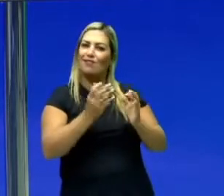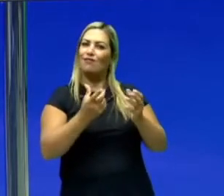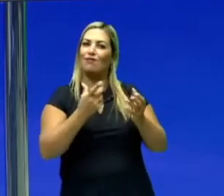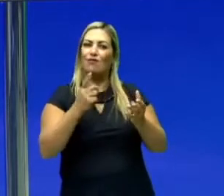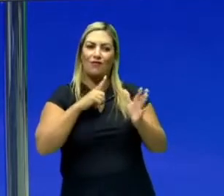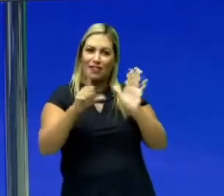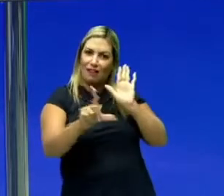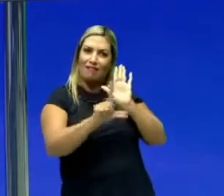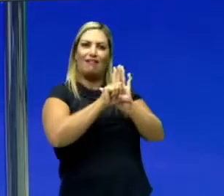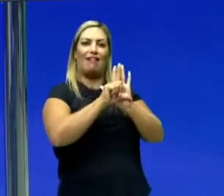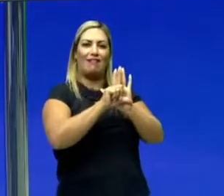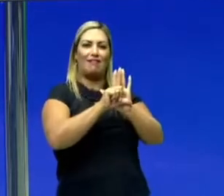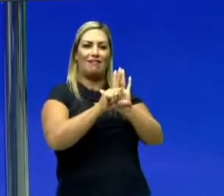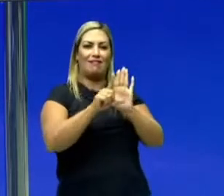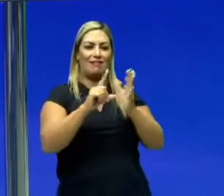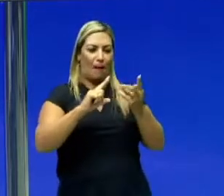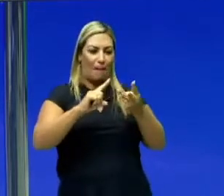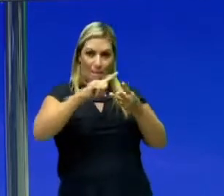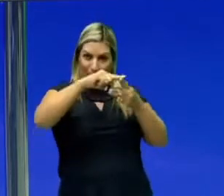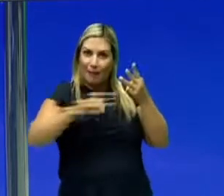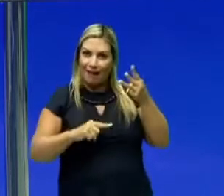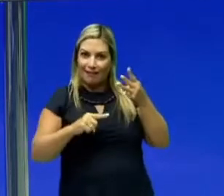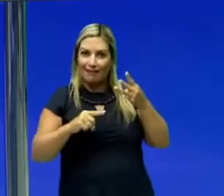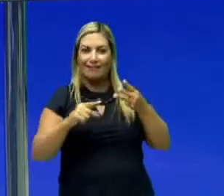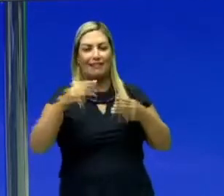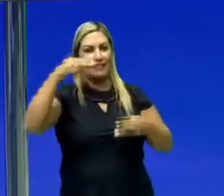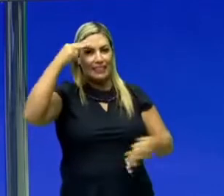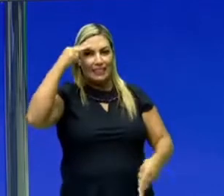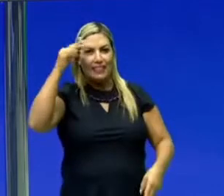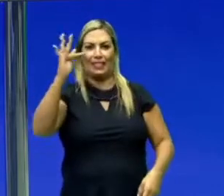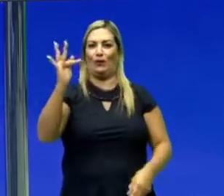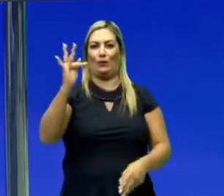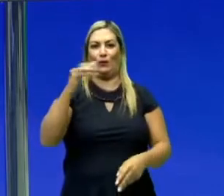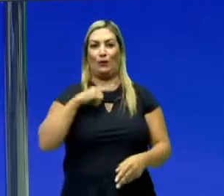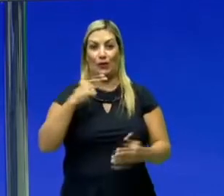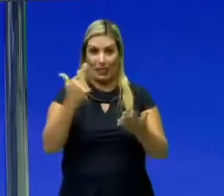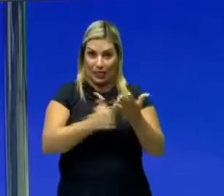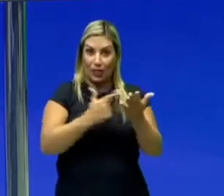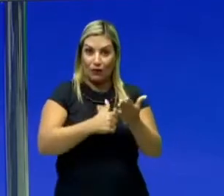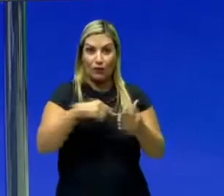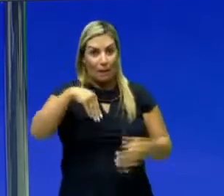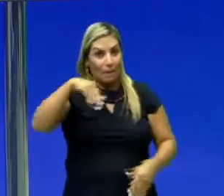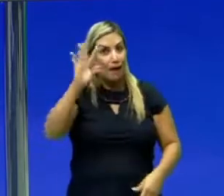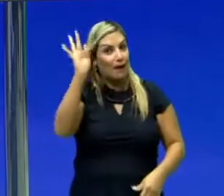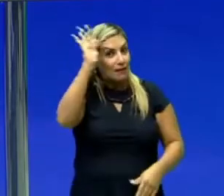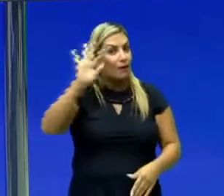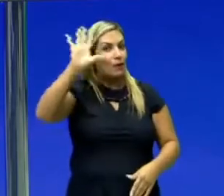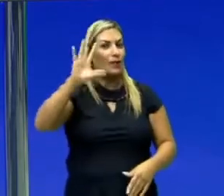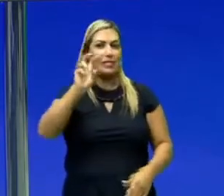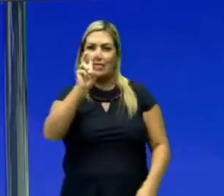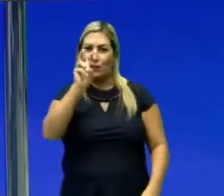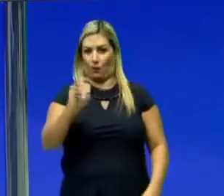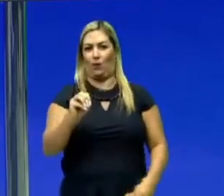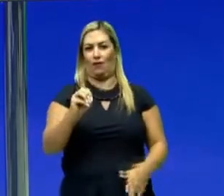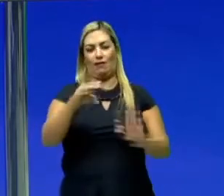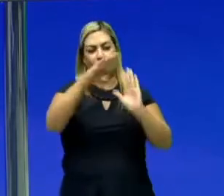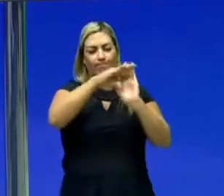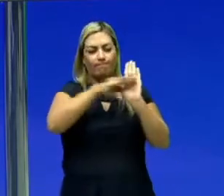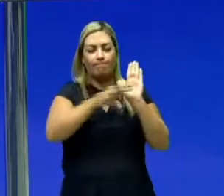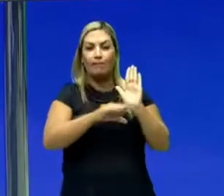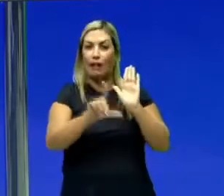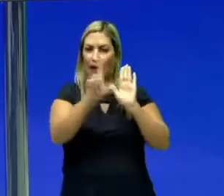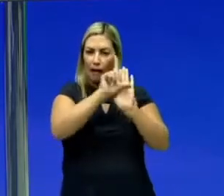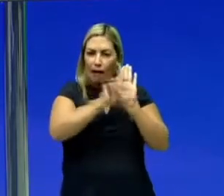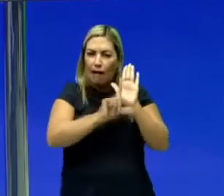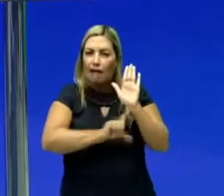as leis de Newton, beleza? No seu livro, a gente tem mais de 50 teoremas, lemas e leis